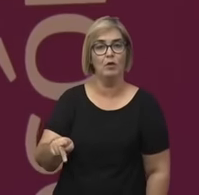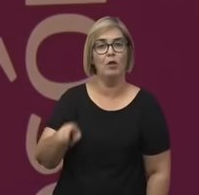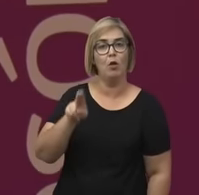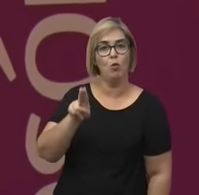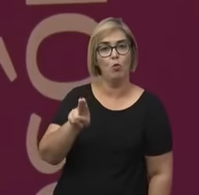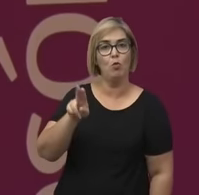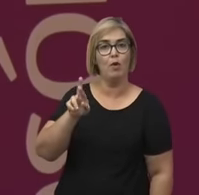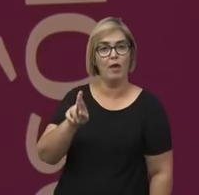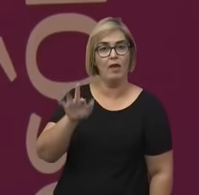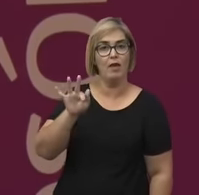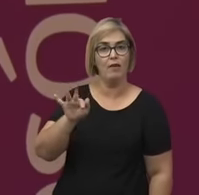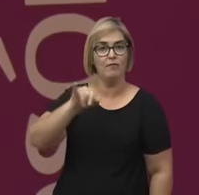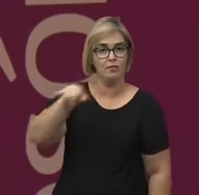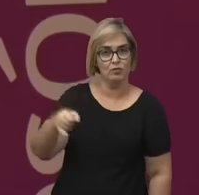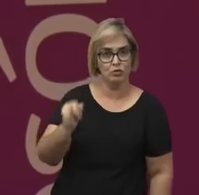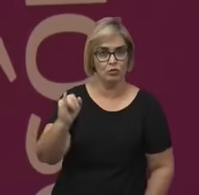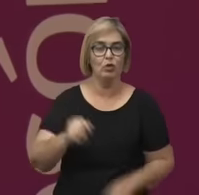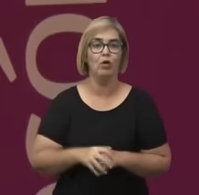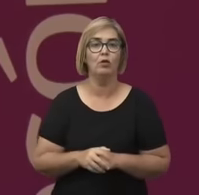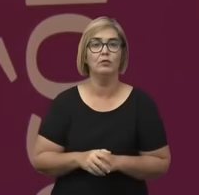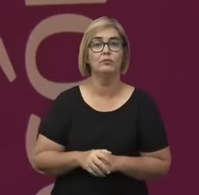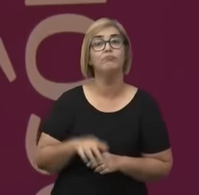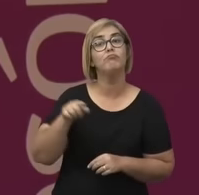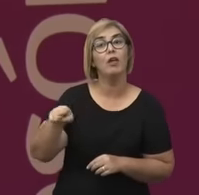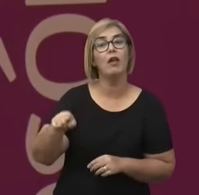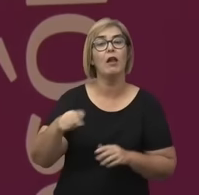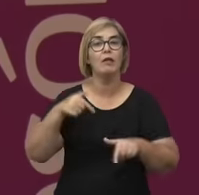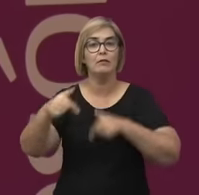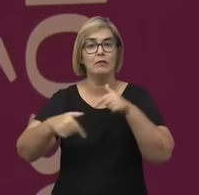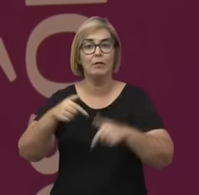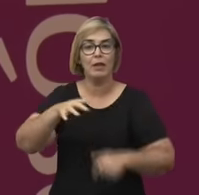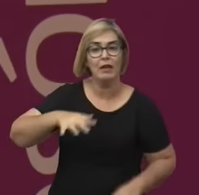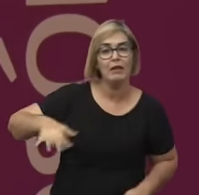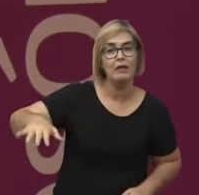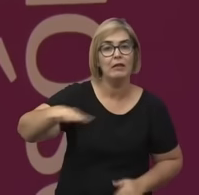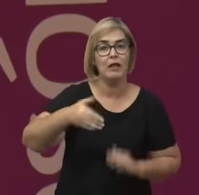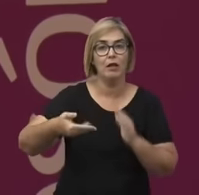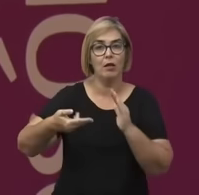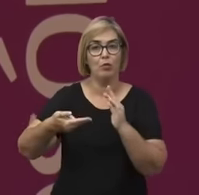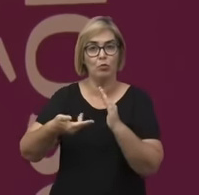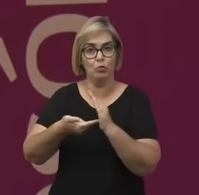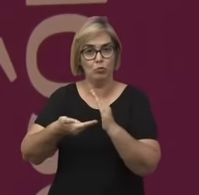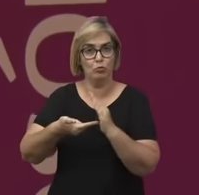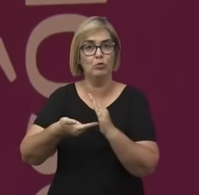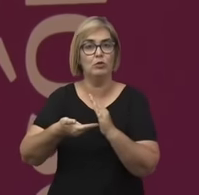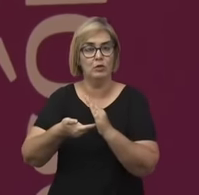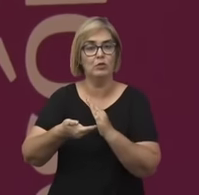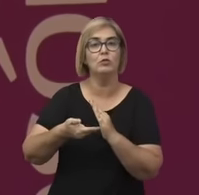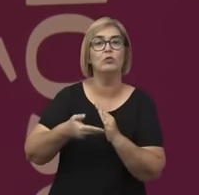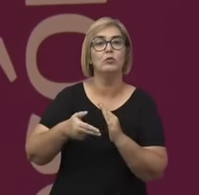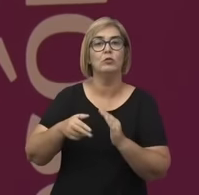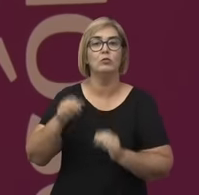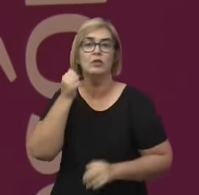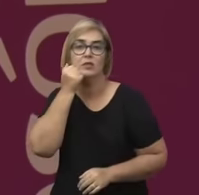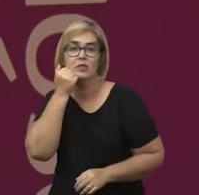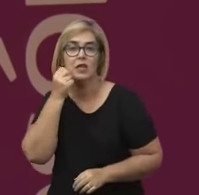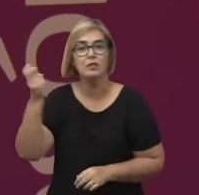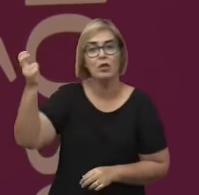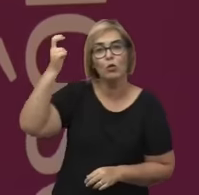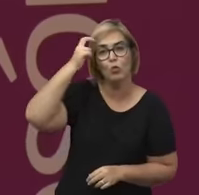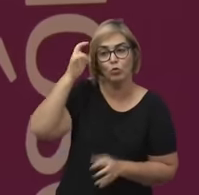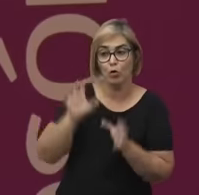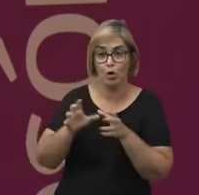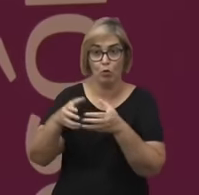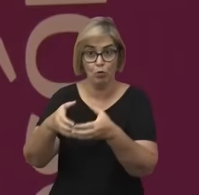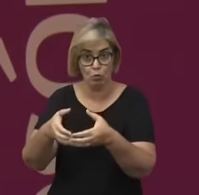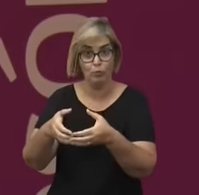FAPERJ. Coordena a Cátedra Unesco para a História das Mulheres na Filosofia, Ciências e Cultura. Coordena também o Grupo de Pesquisas